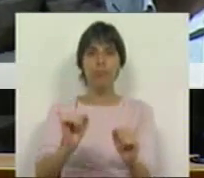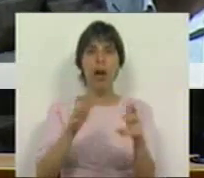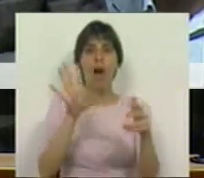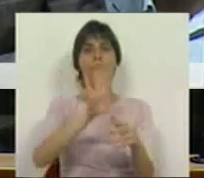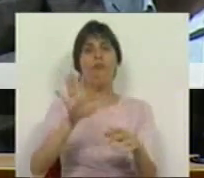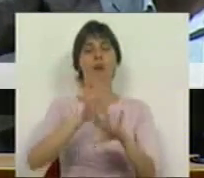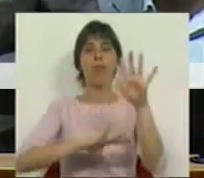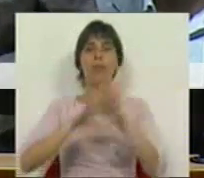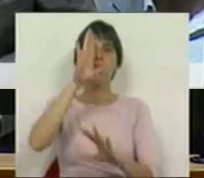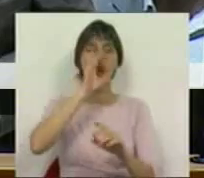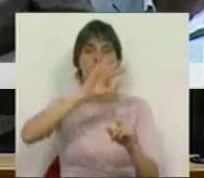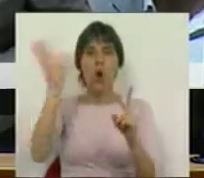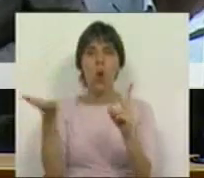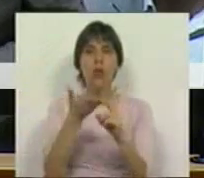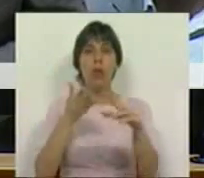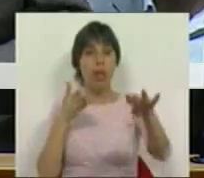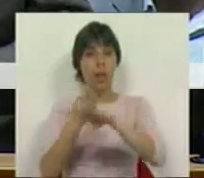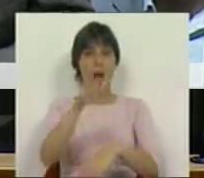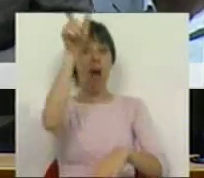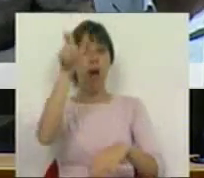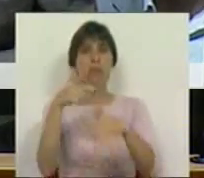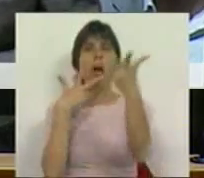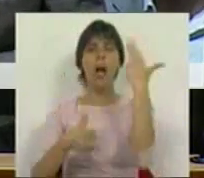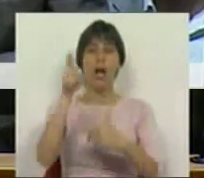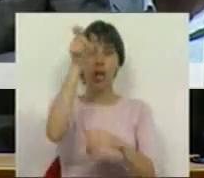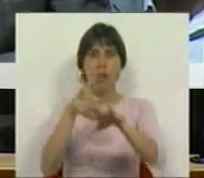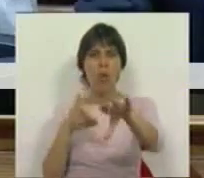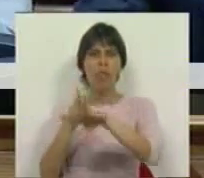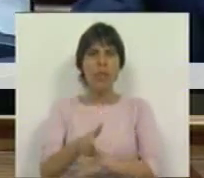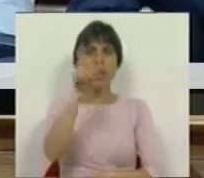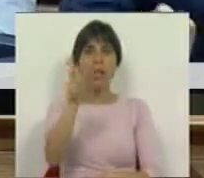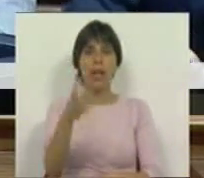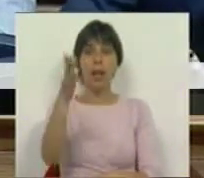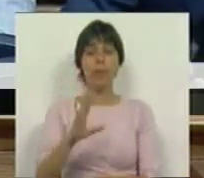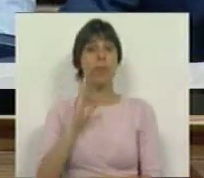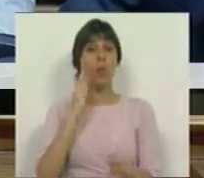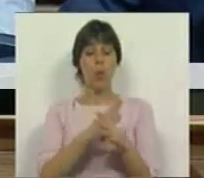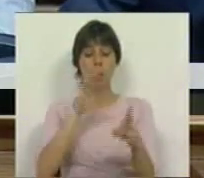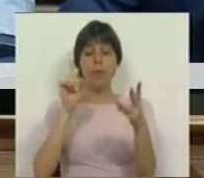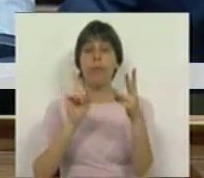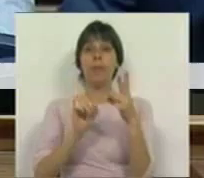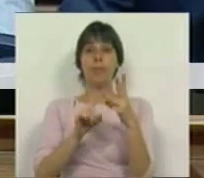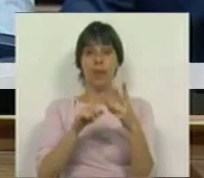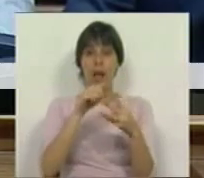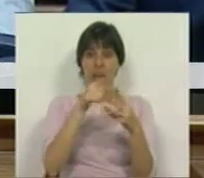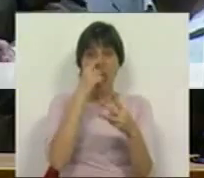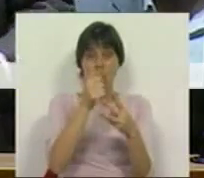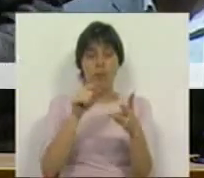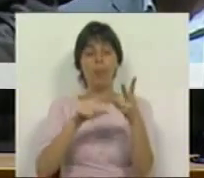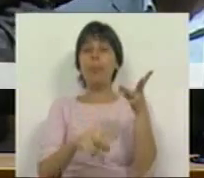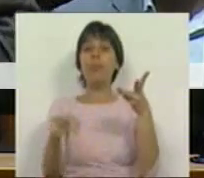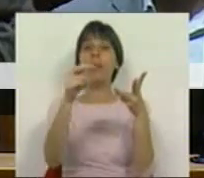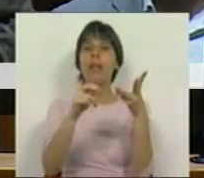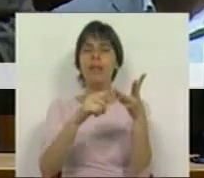política do Governo, condenou-o diretamente a si, criticou-o diretamente a si. E, por último, como se já fosse pouco, o